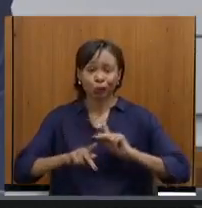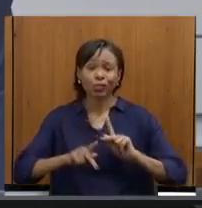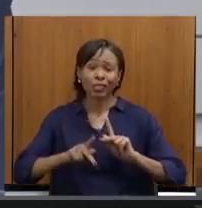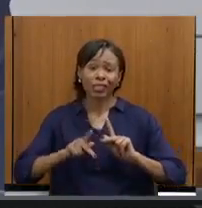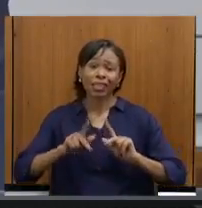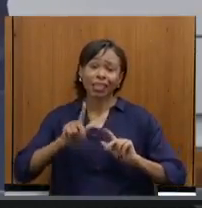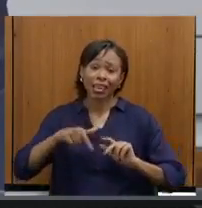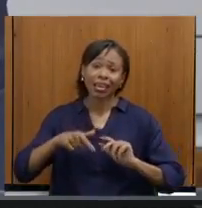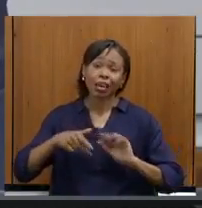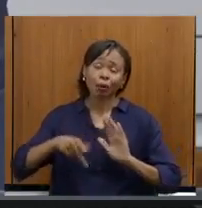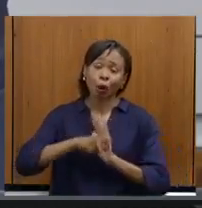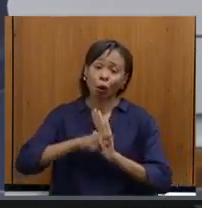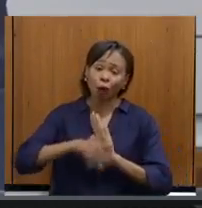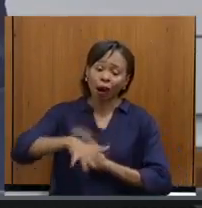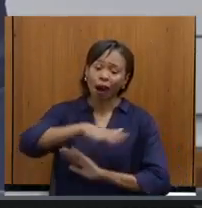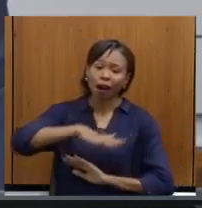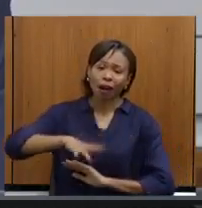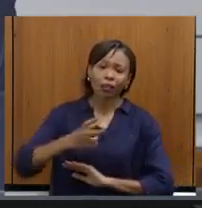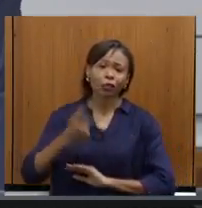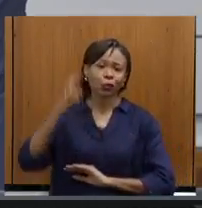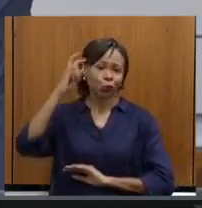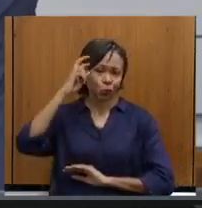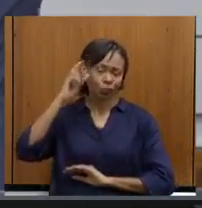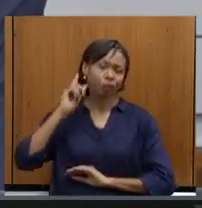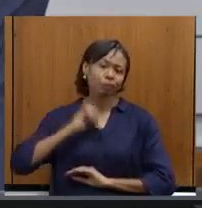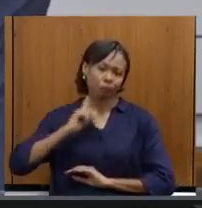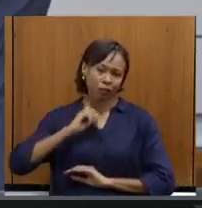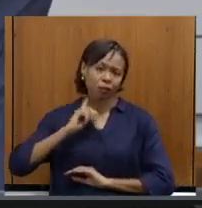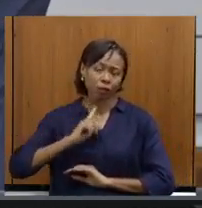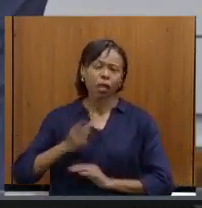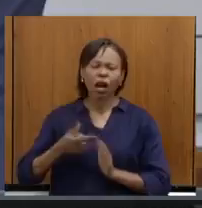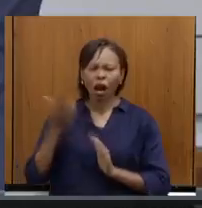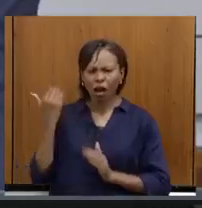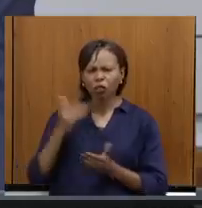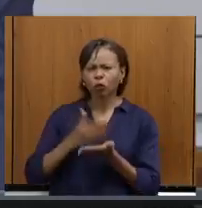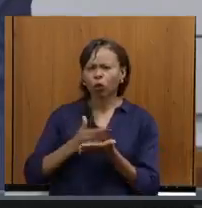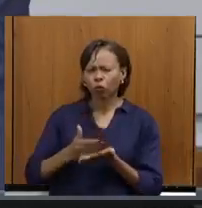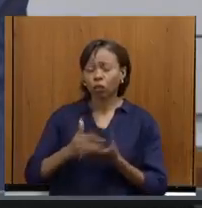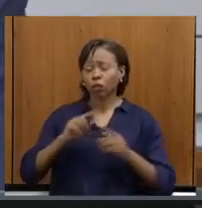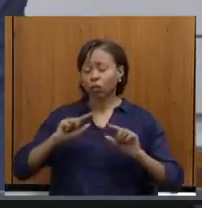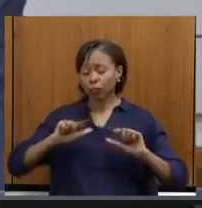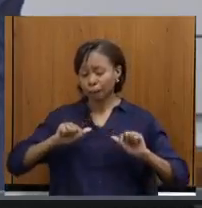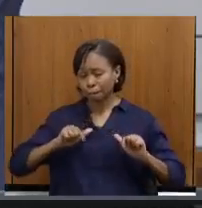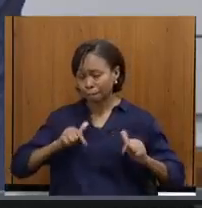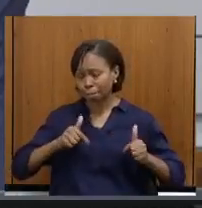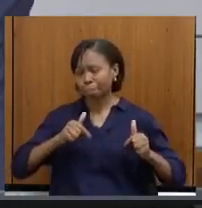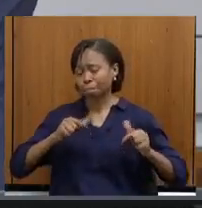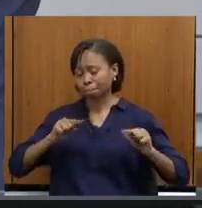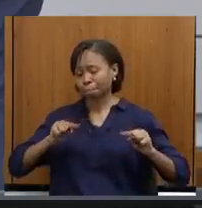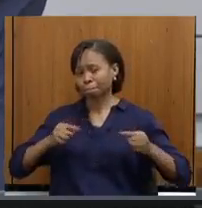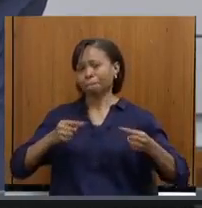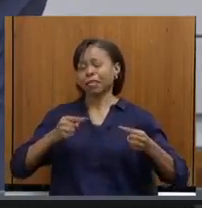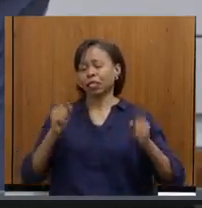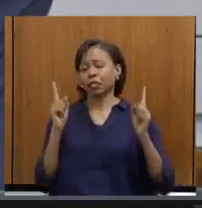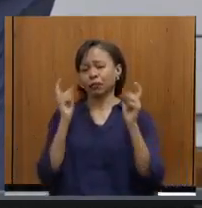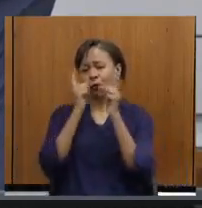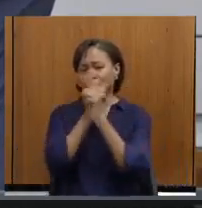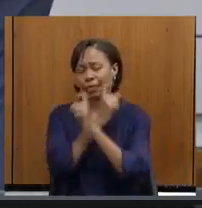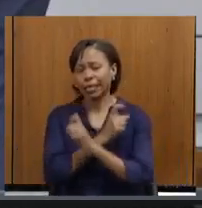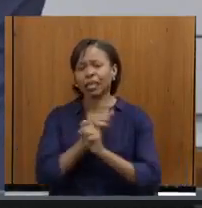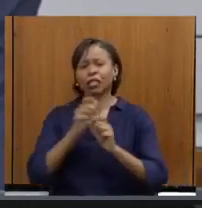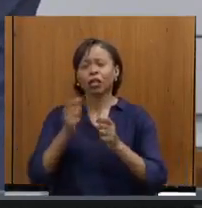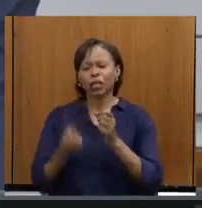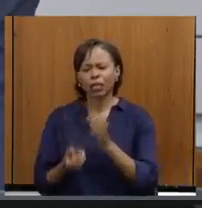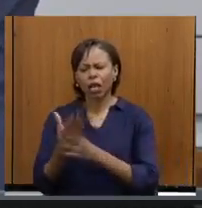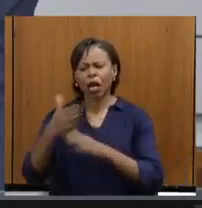que fazem a cultura de Minas Gerais. Inicialmente, tínhamos grandes desafios, grandes dificuldades, promovemos audiência